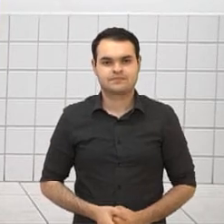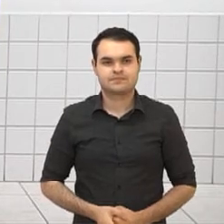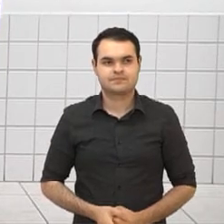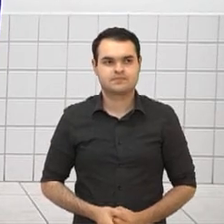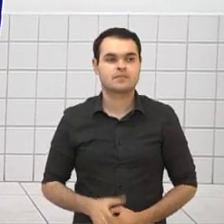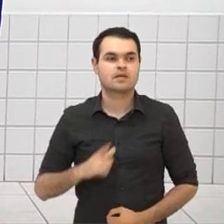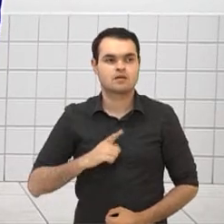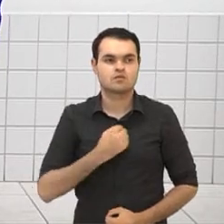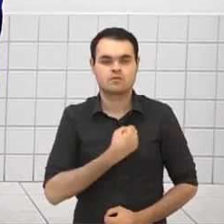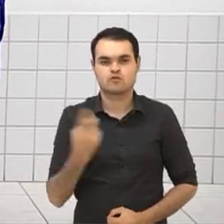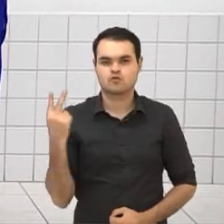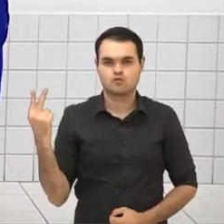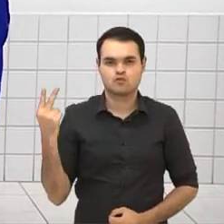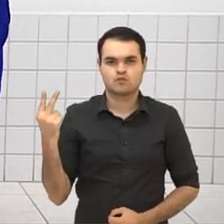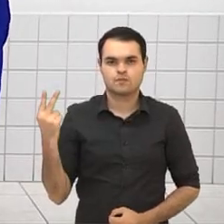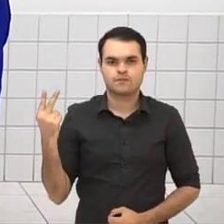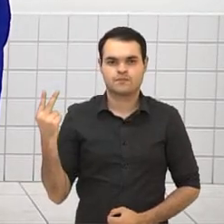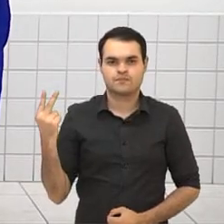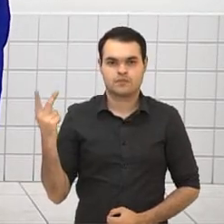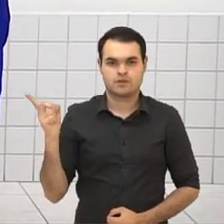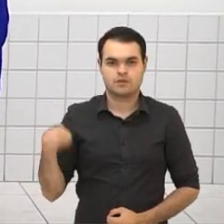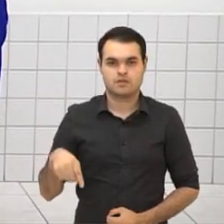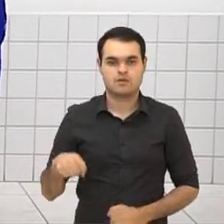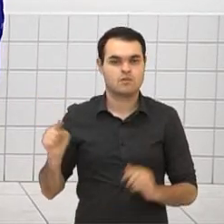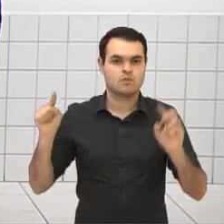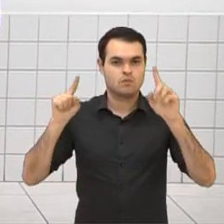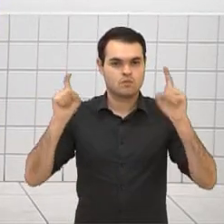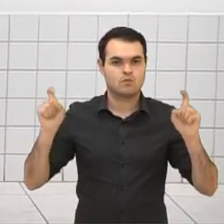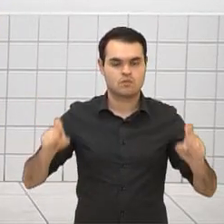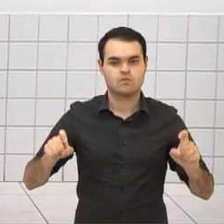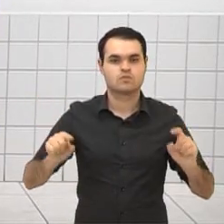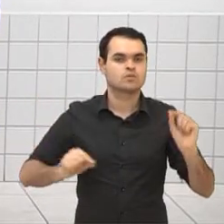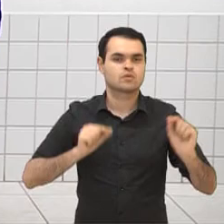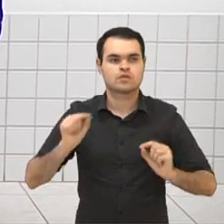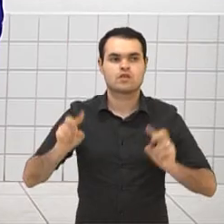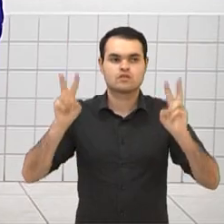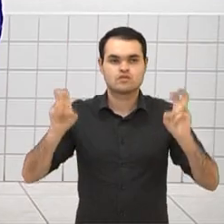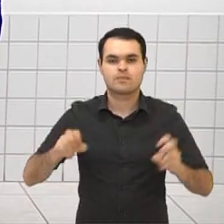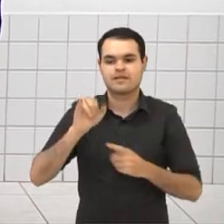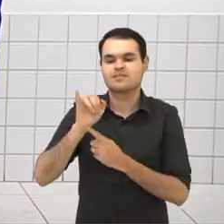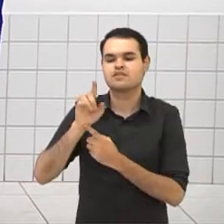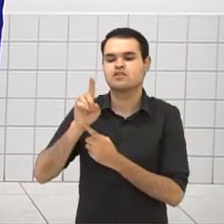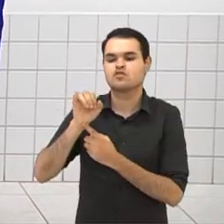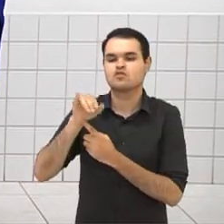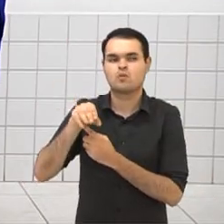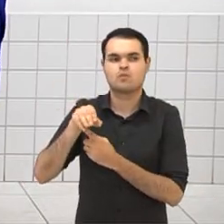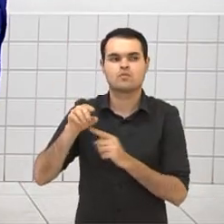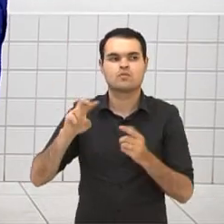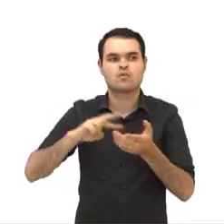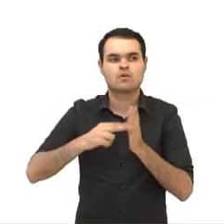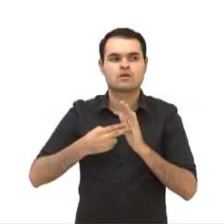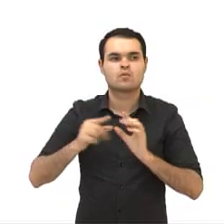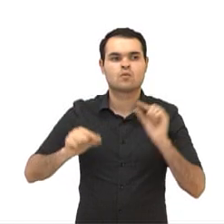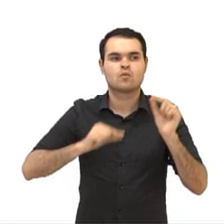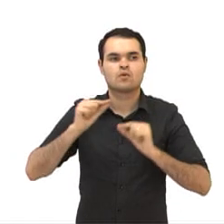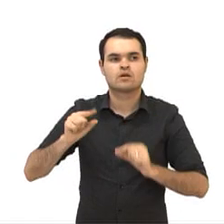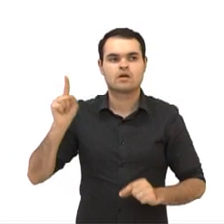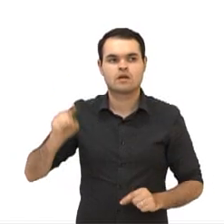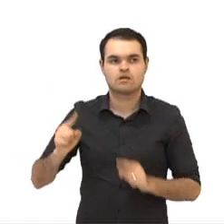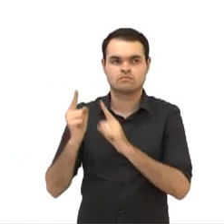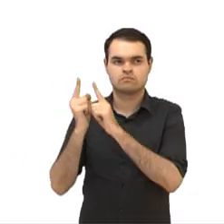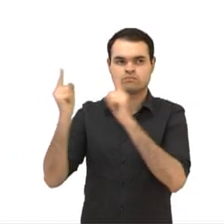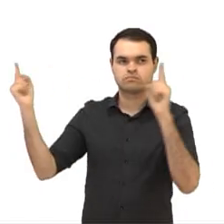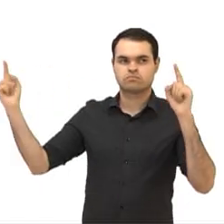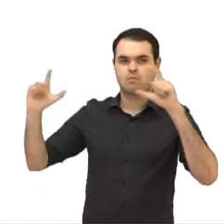nosso quiz number two. Opa! O nosso quiz number two, ele é justamente sobre um idioma. O idioma que a gente tem aqui, pessoal, é